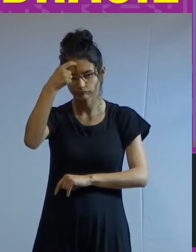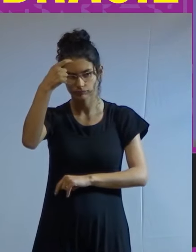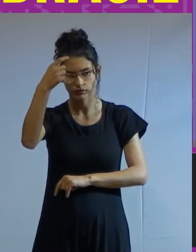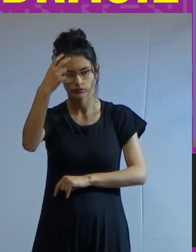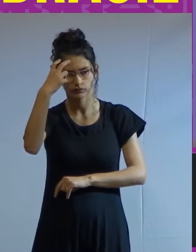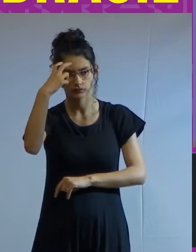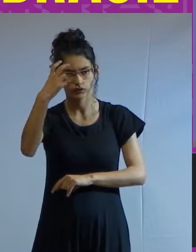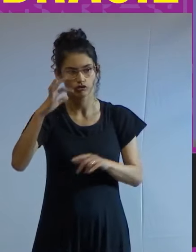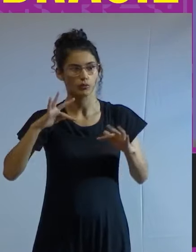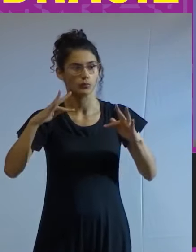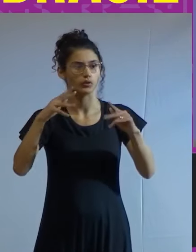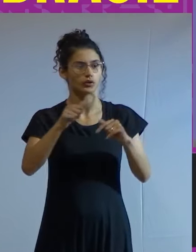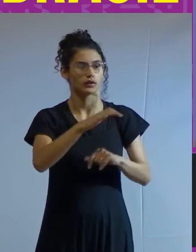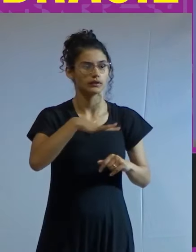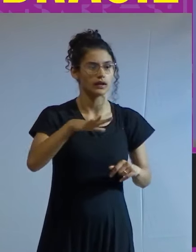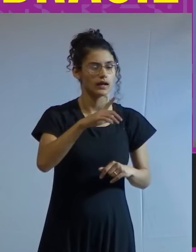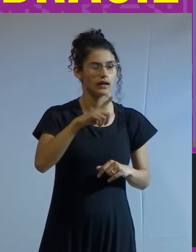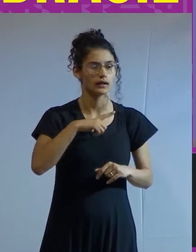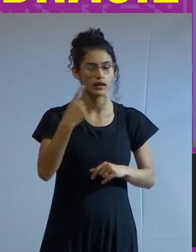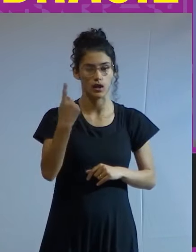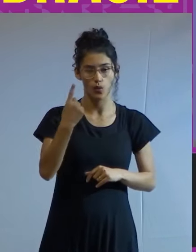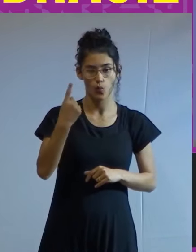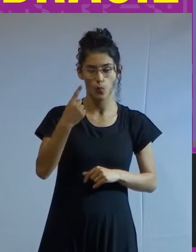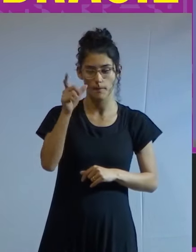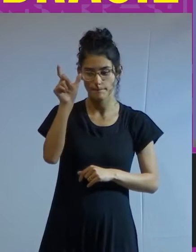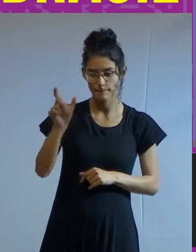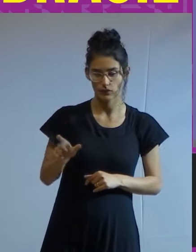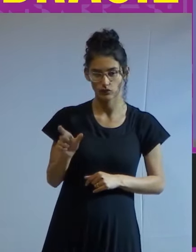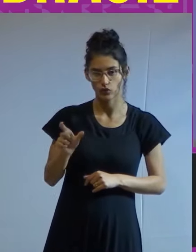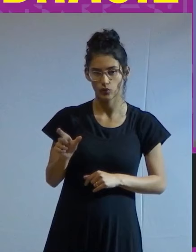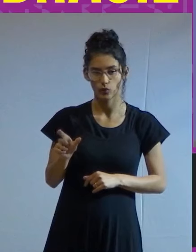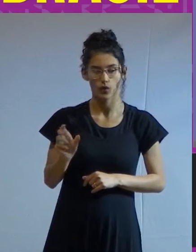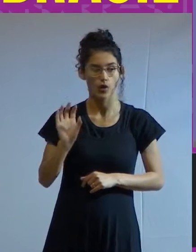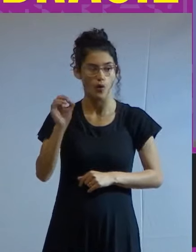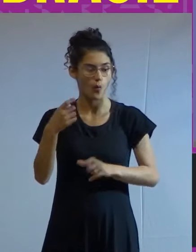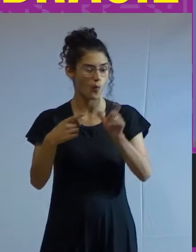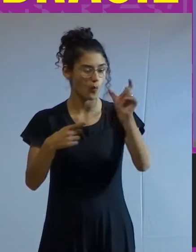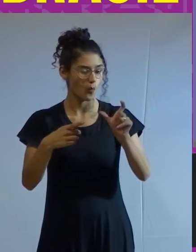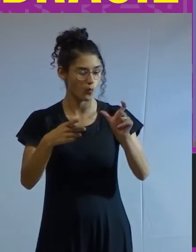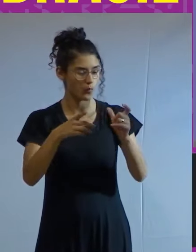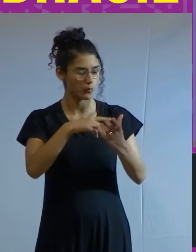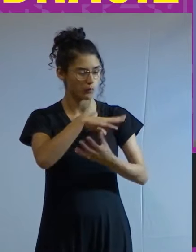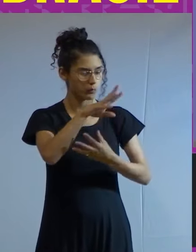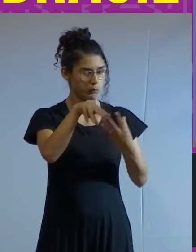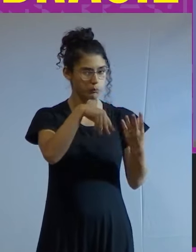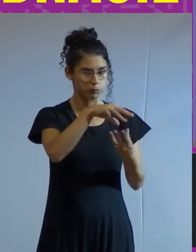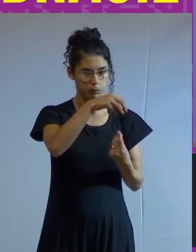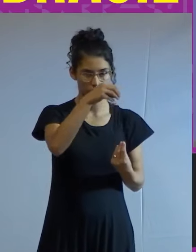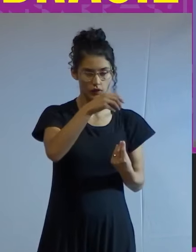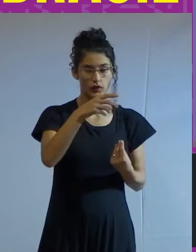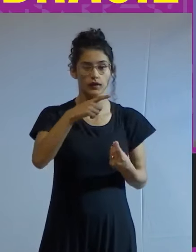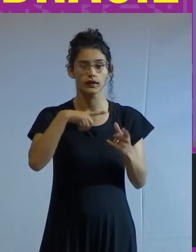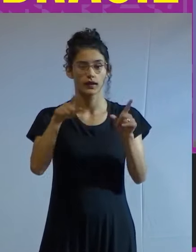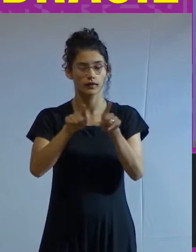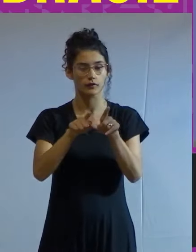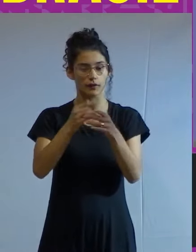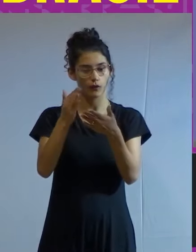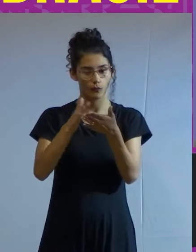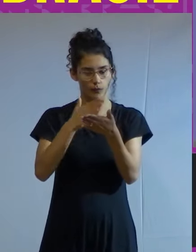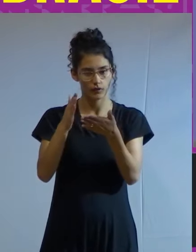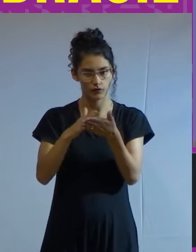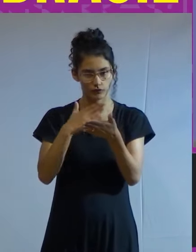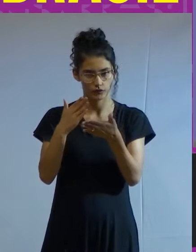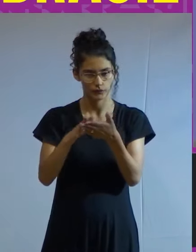por toda a parte onde houver uma choupana, onde houver um espírito, que haja também um livro.